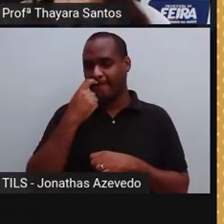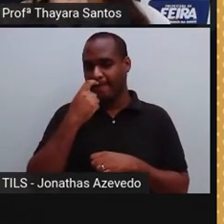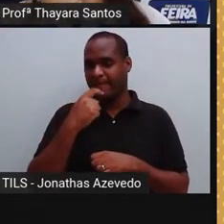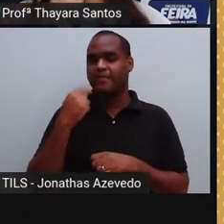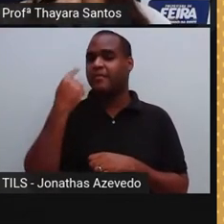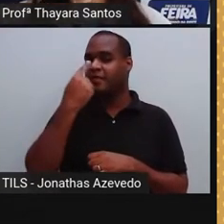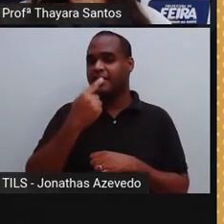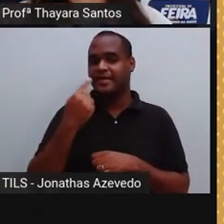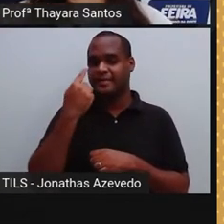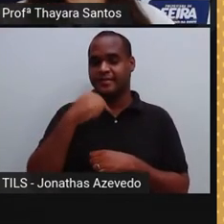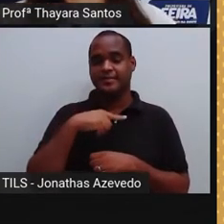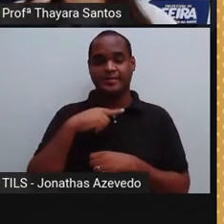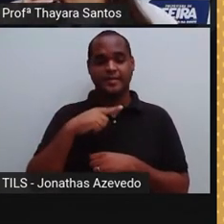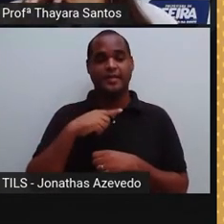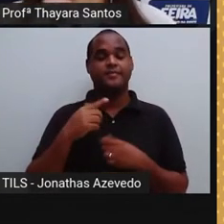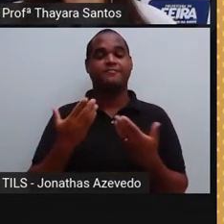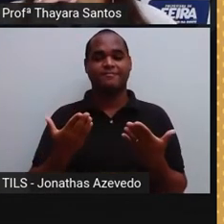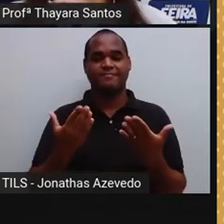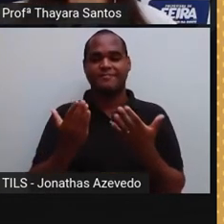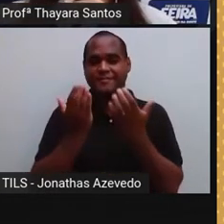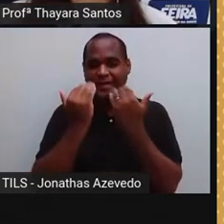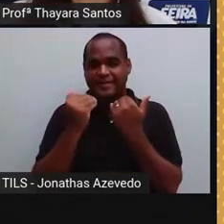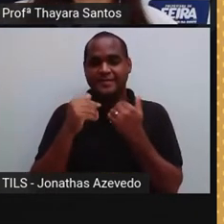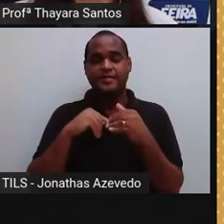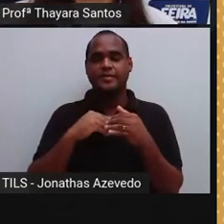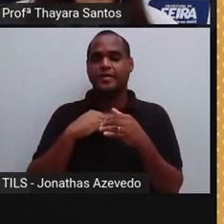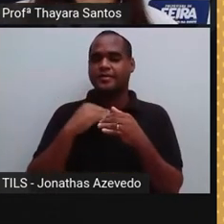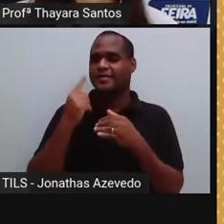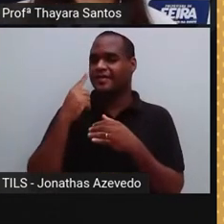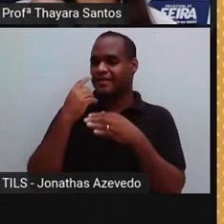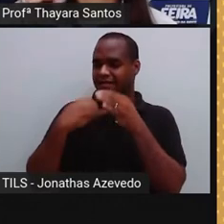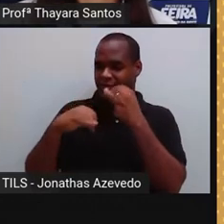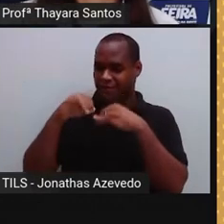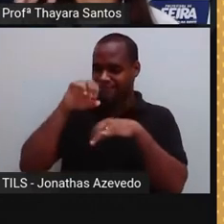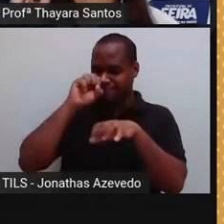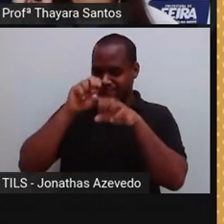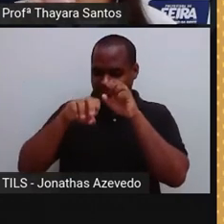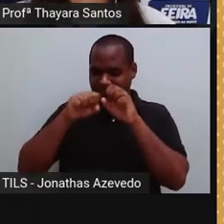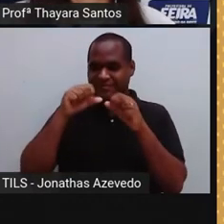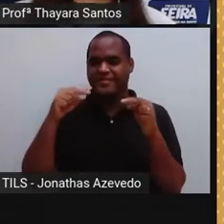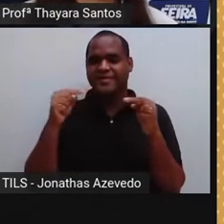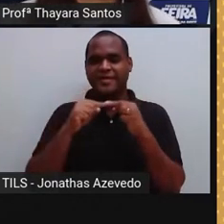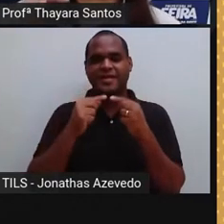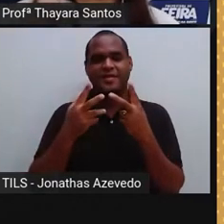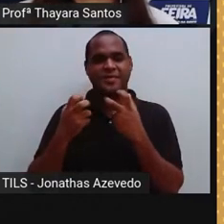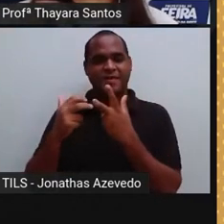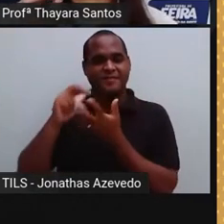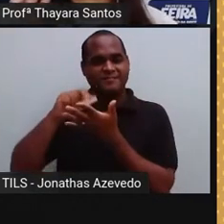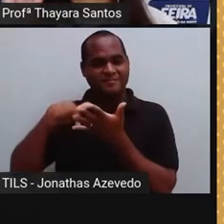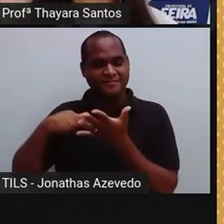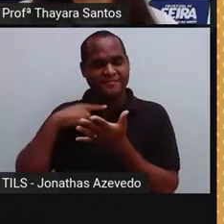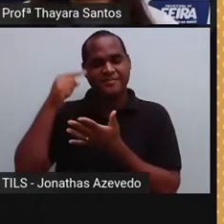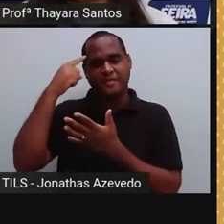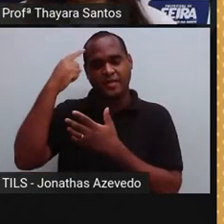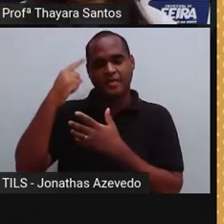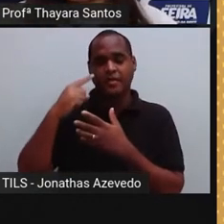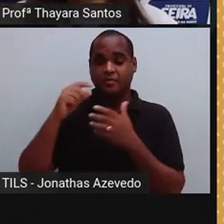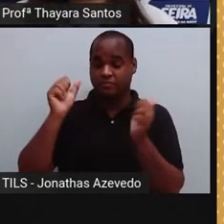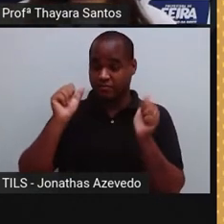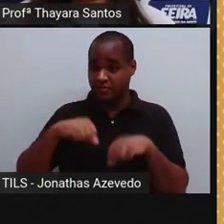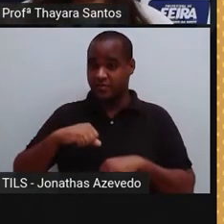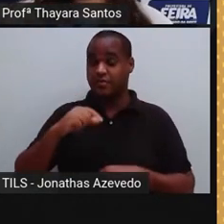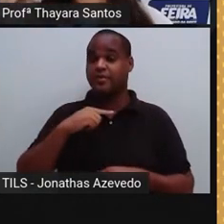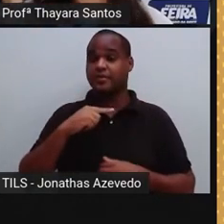mucosa interna que a gente tem, tem os quimiorreceptores que conseguem perceber esses odores.